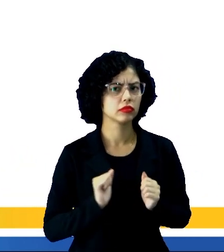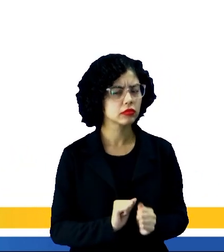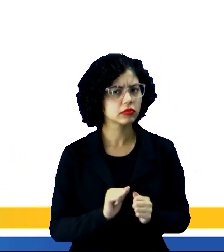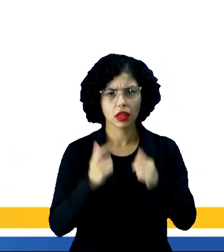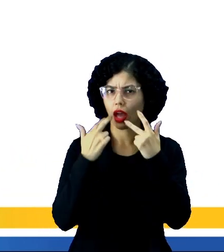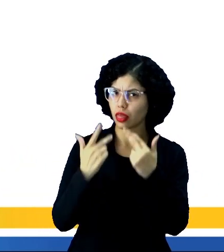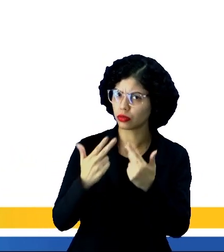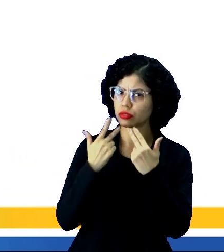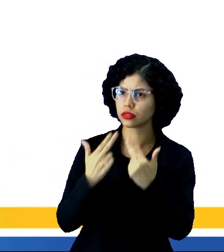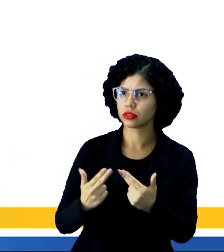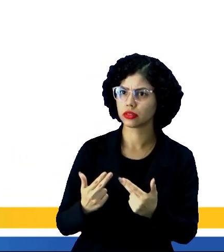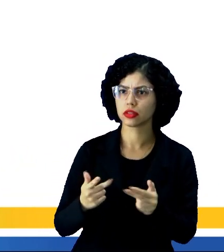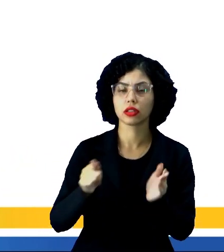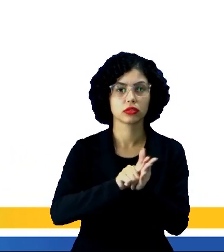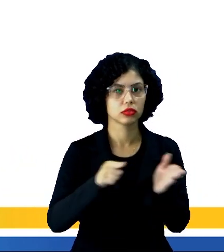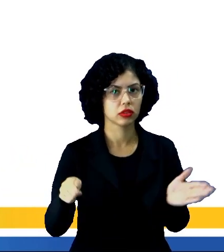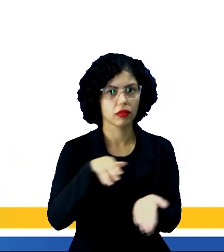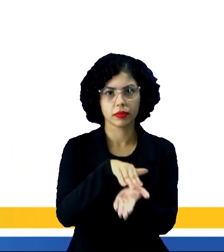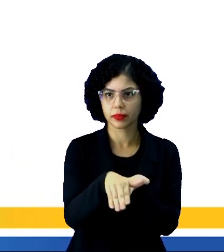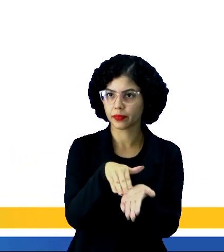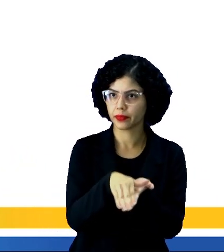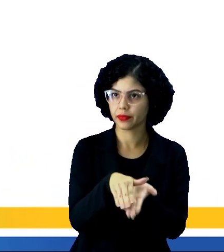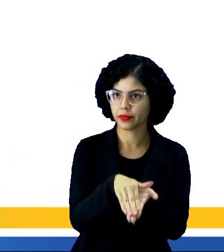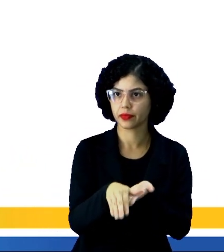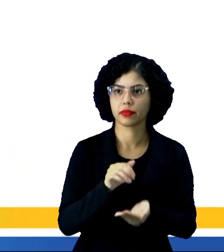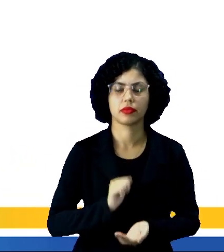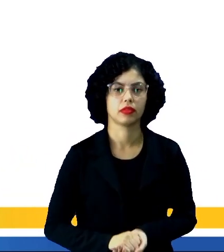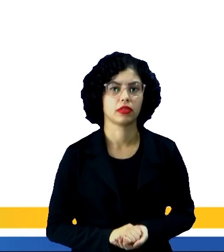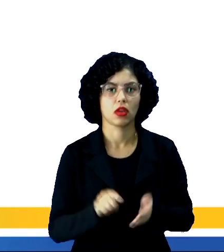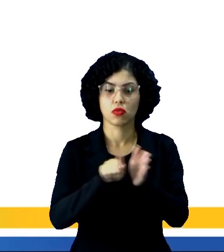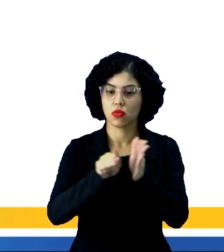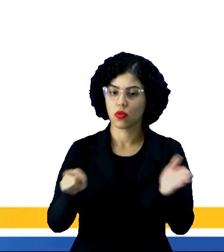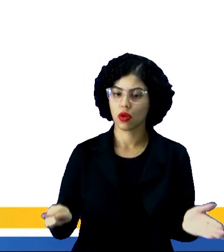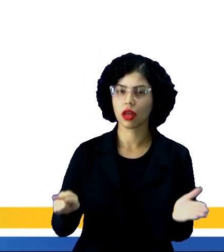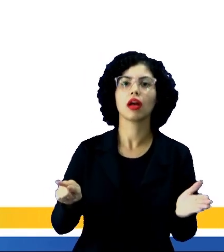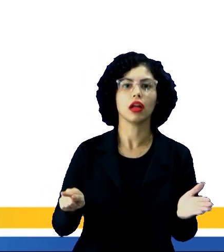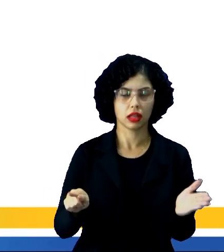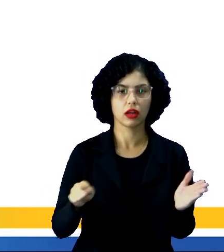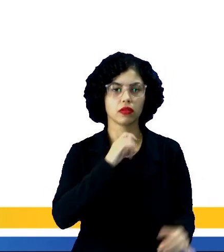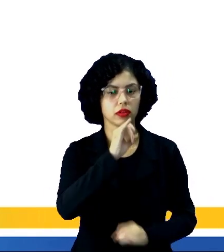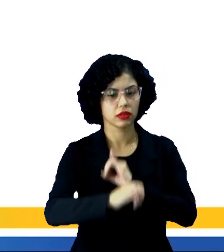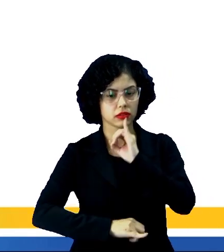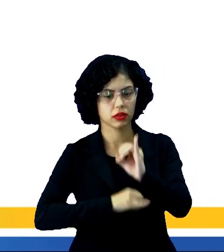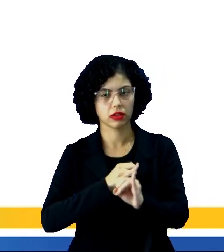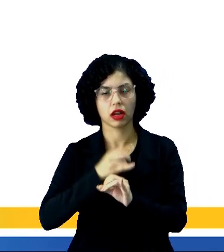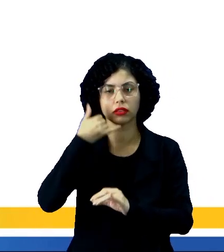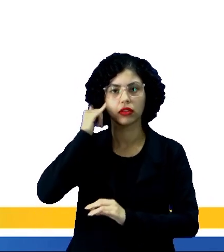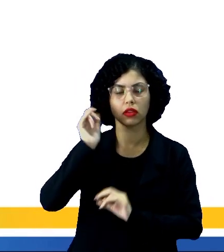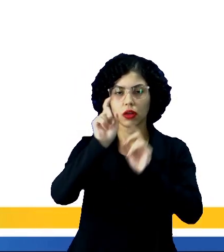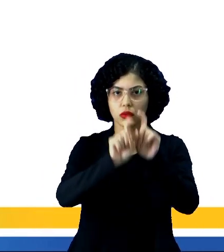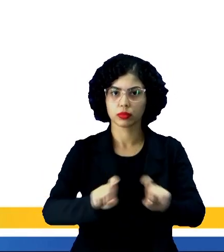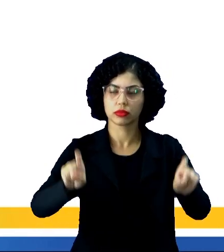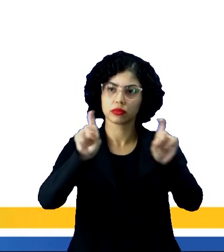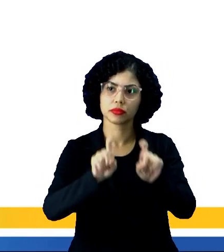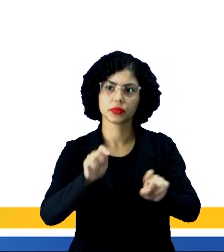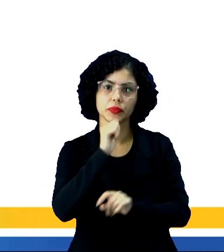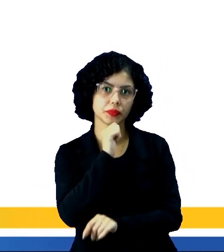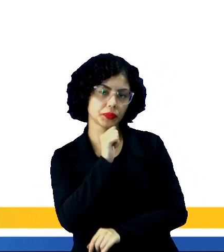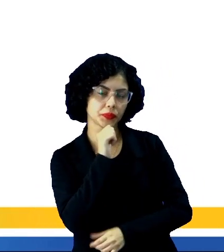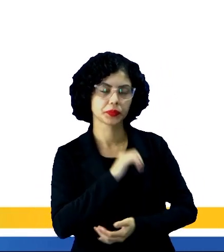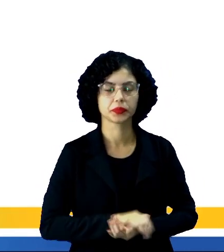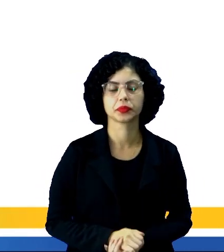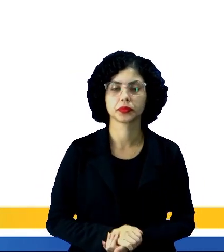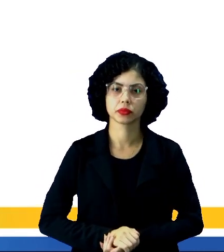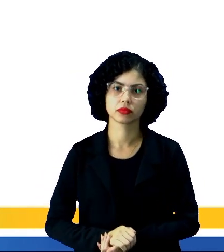a notícia. No jornal impresso, né? No jornal online, né? Por meio do celular, por meio do computador, por meio da